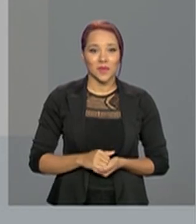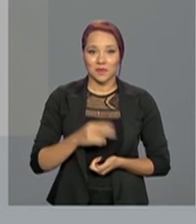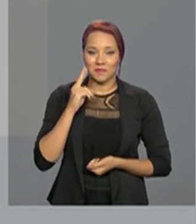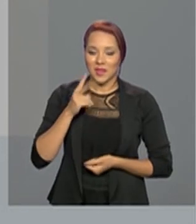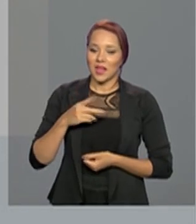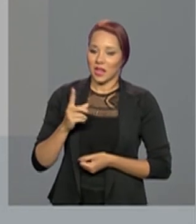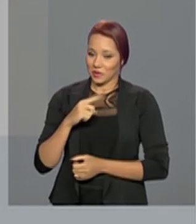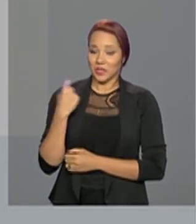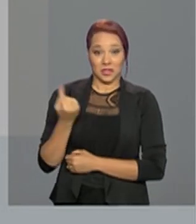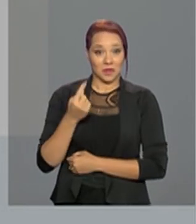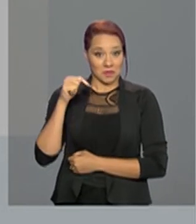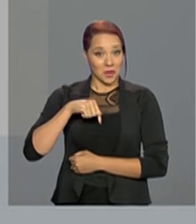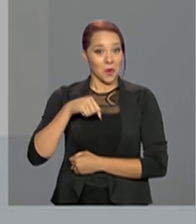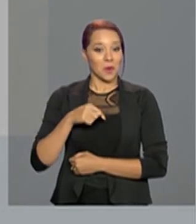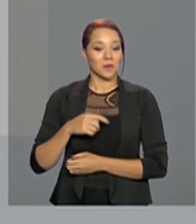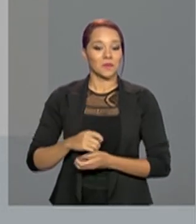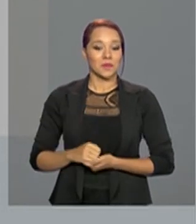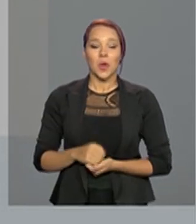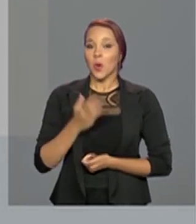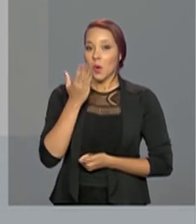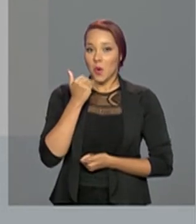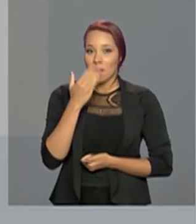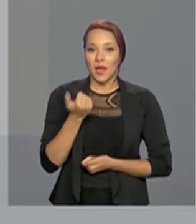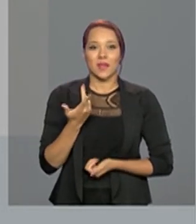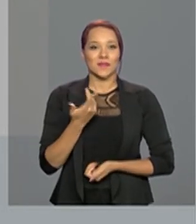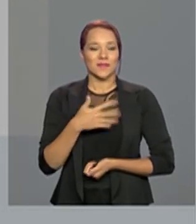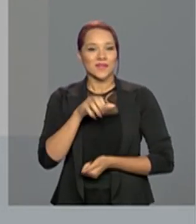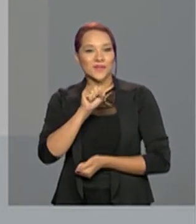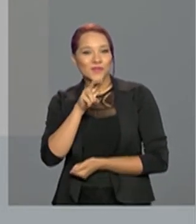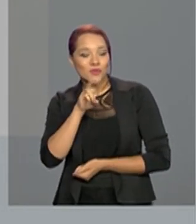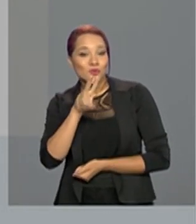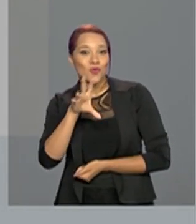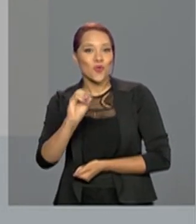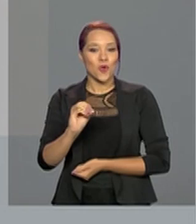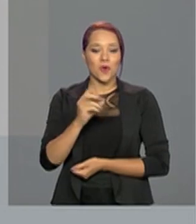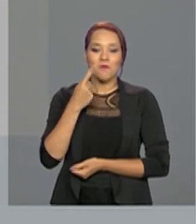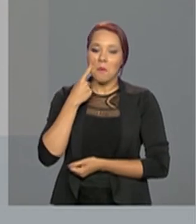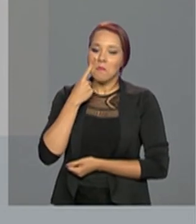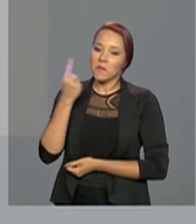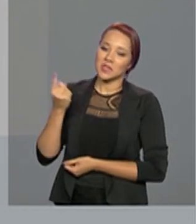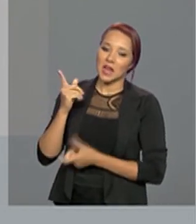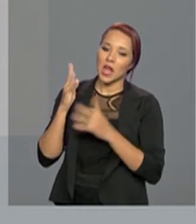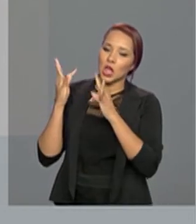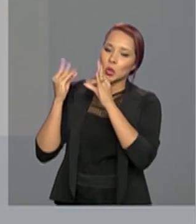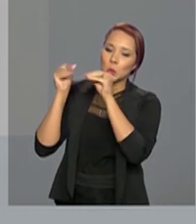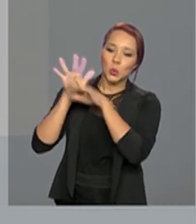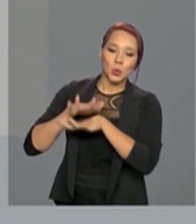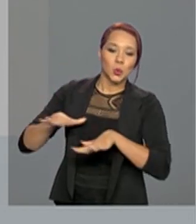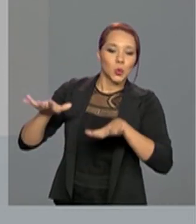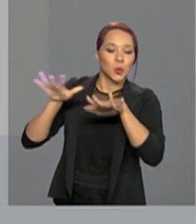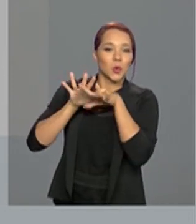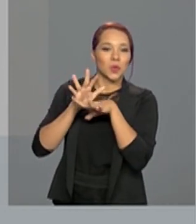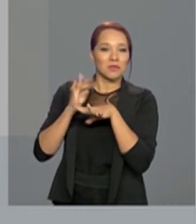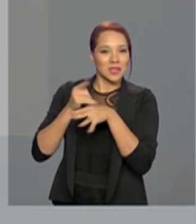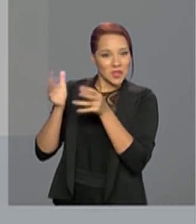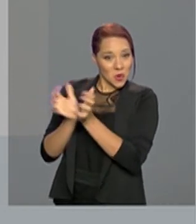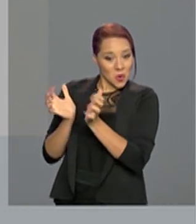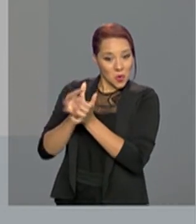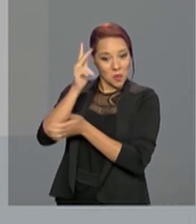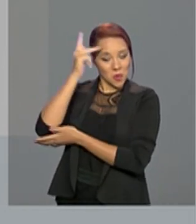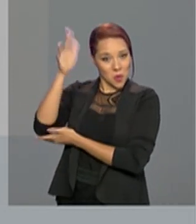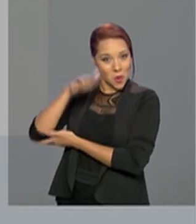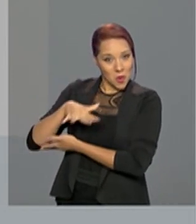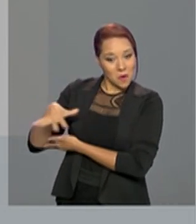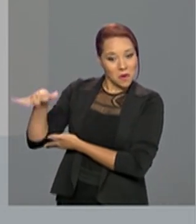Estamos aqui, comendo, tomando suco. Vou mostrar o pessoal todo aqui, essa galera toda aqui,